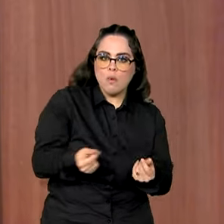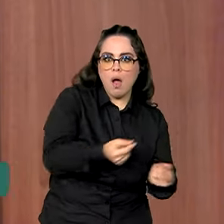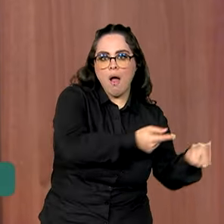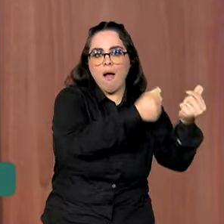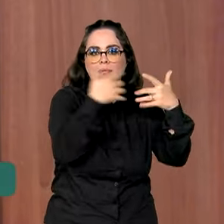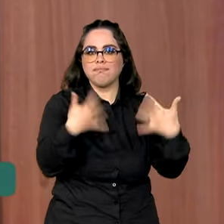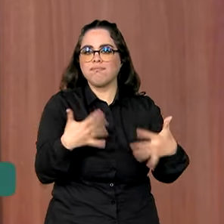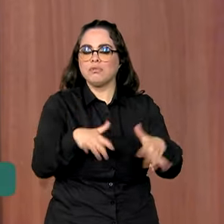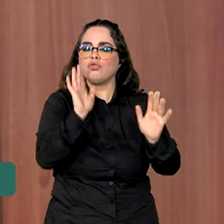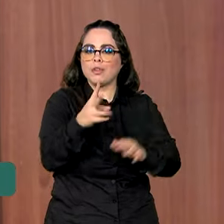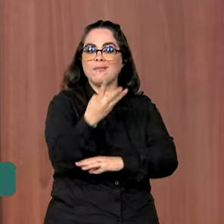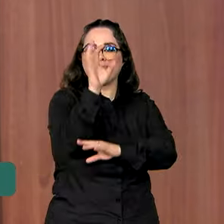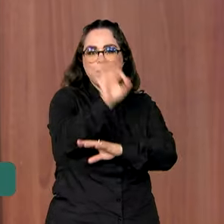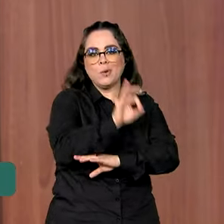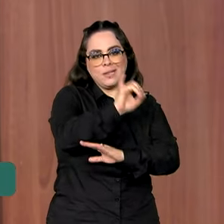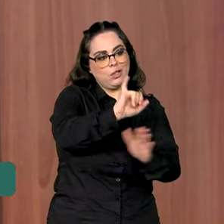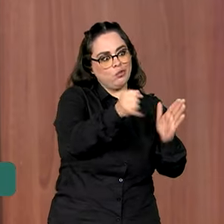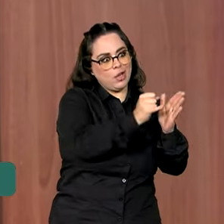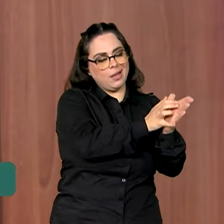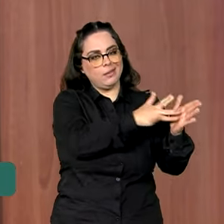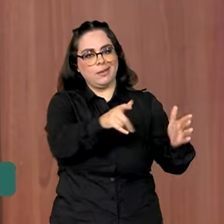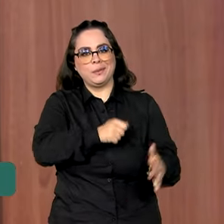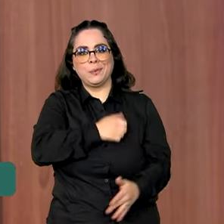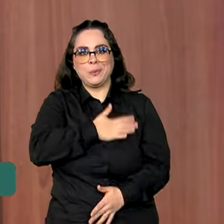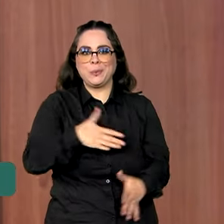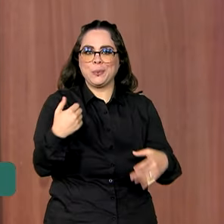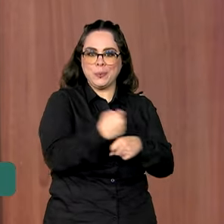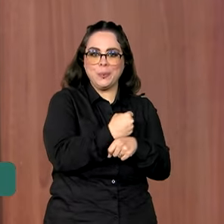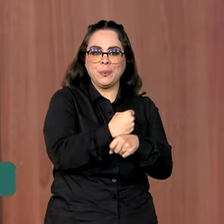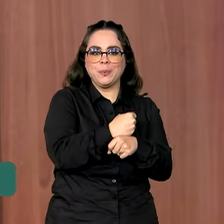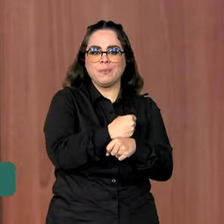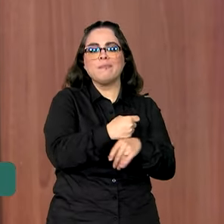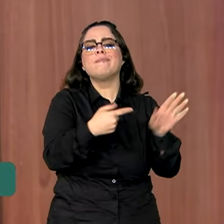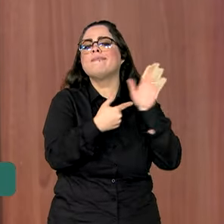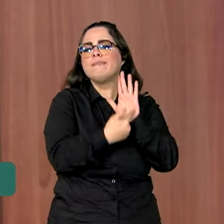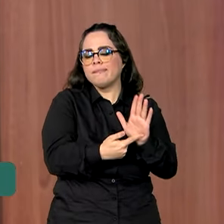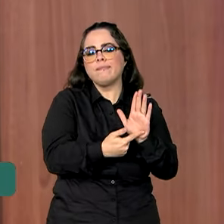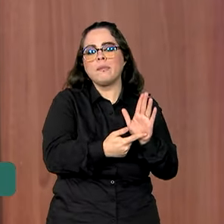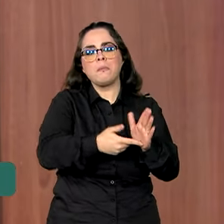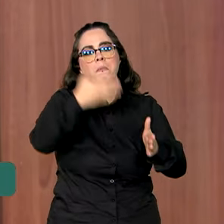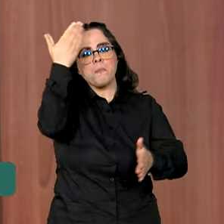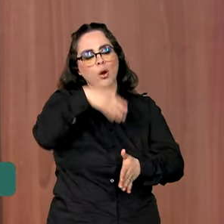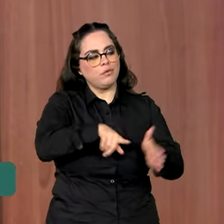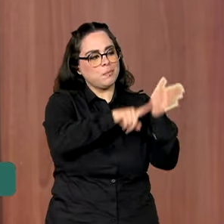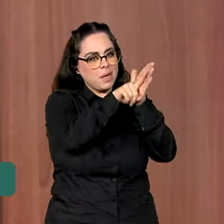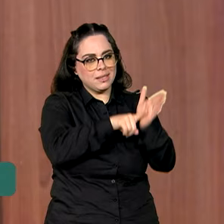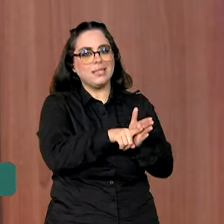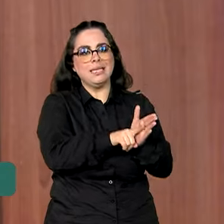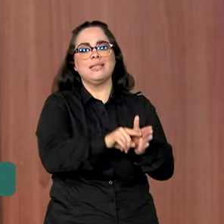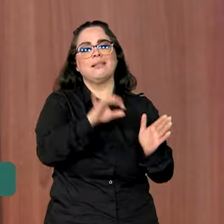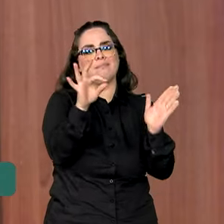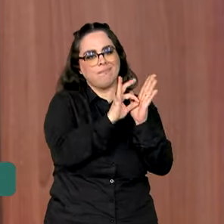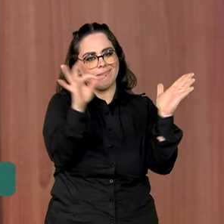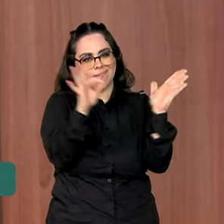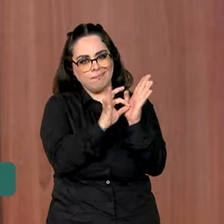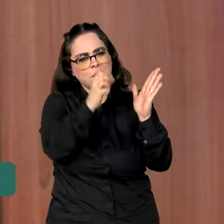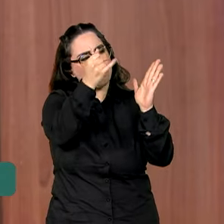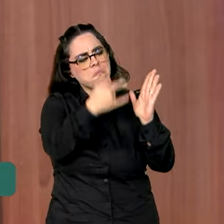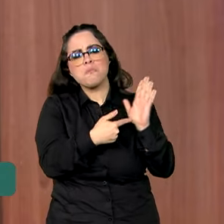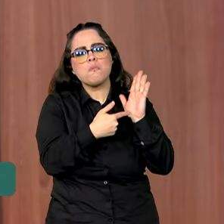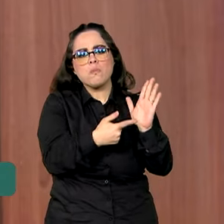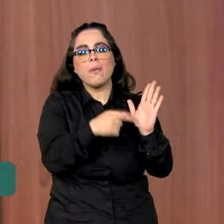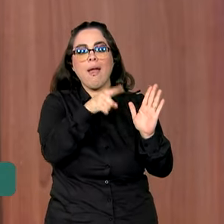Brasil e já cresceu 3% entre janeiro e agosto deste ano. Números da pesquisa industrial mensal do IBGE